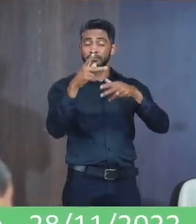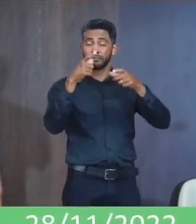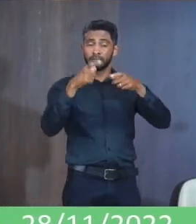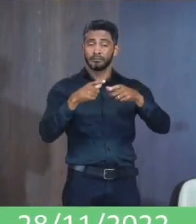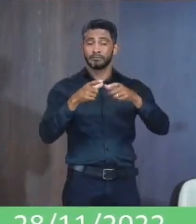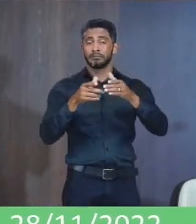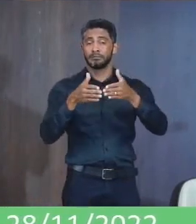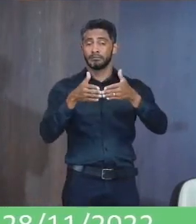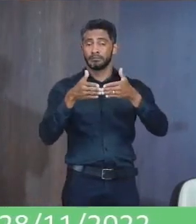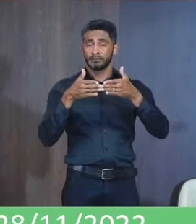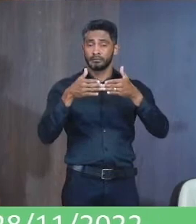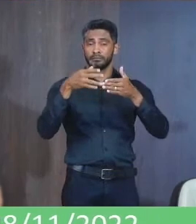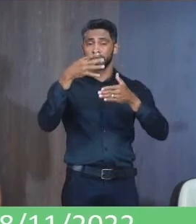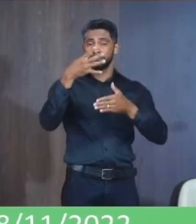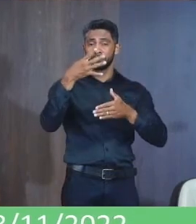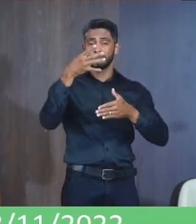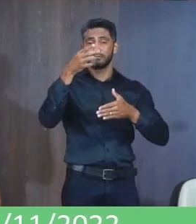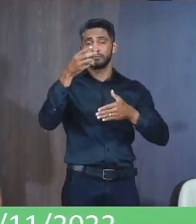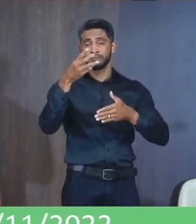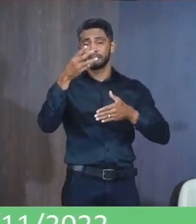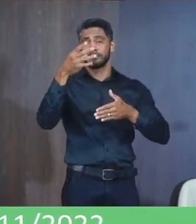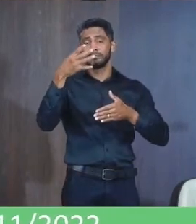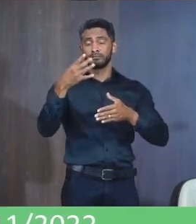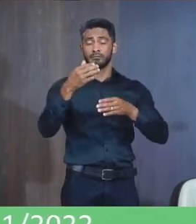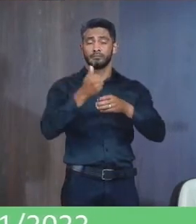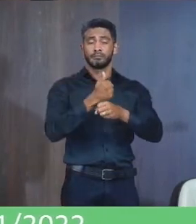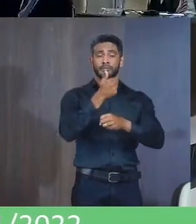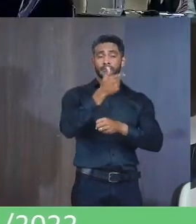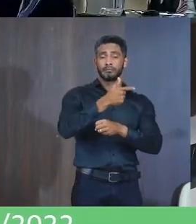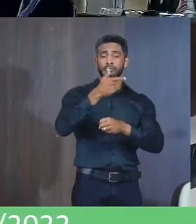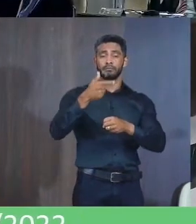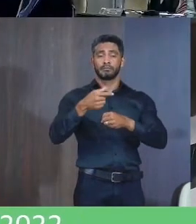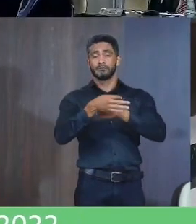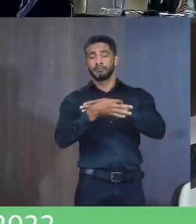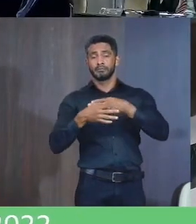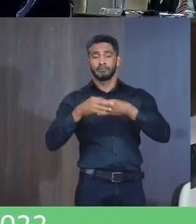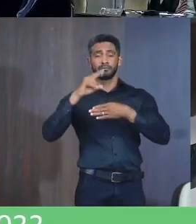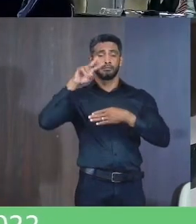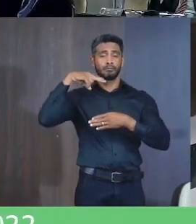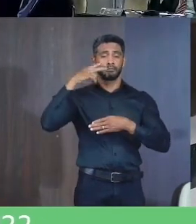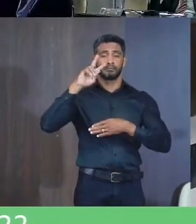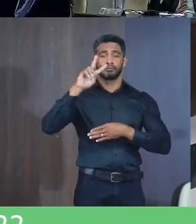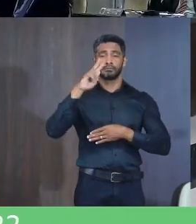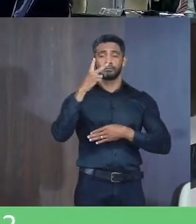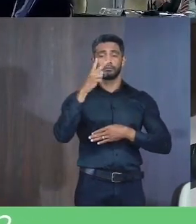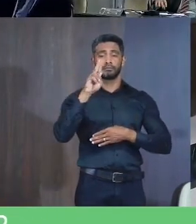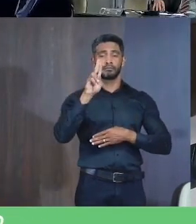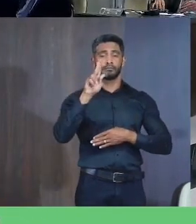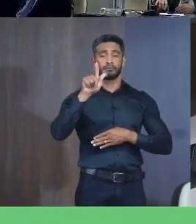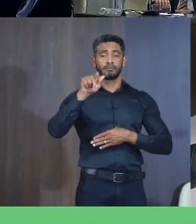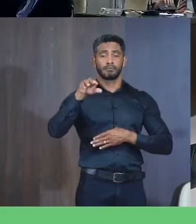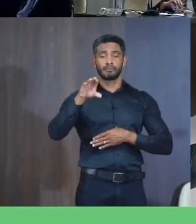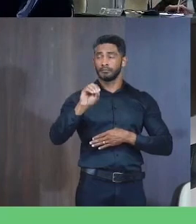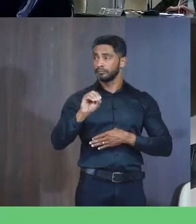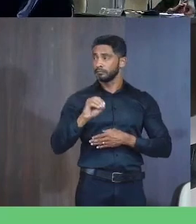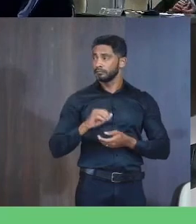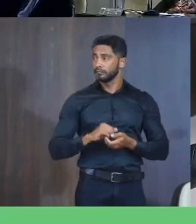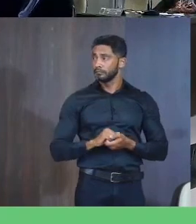Requerimento 434 2022 Autoria O vereador Hugo Leonardo Dias Caires